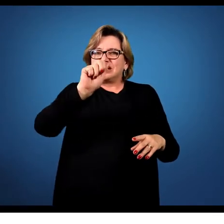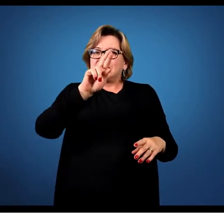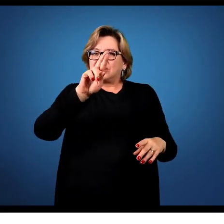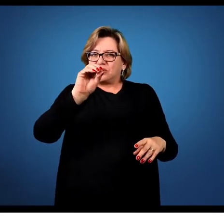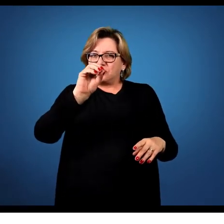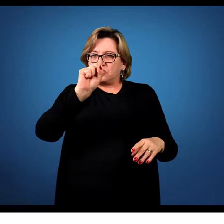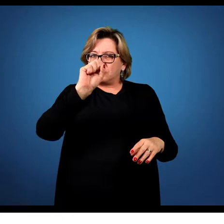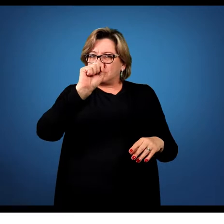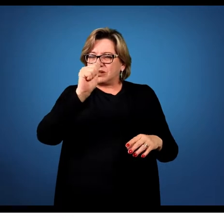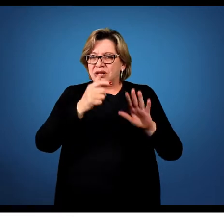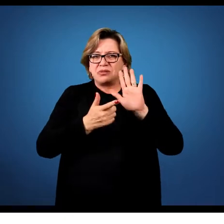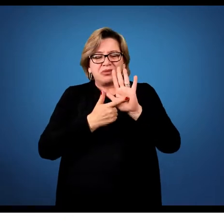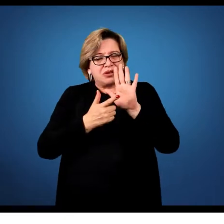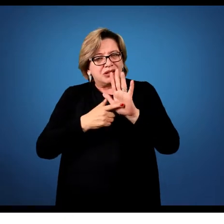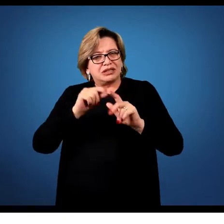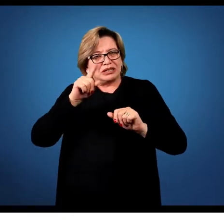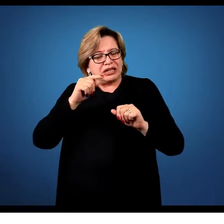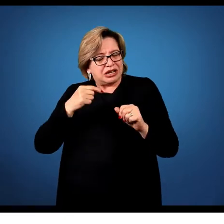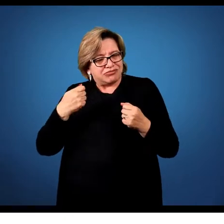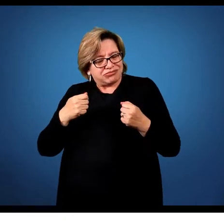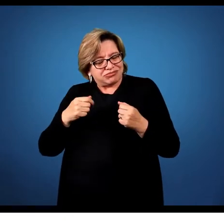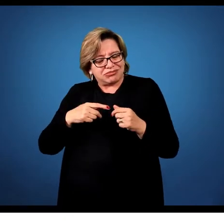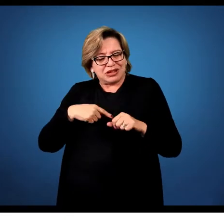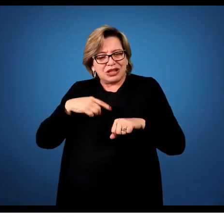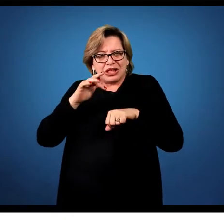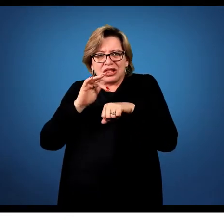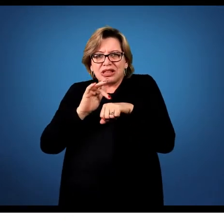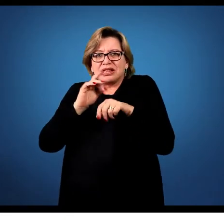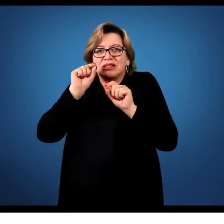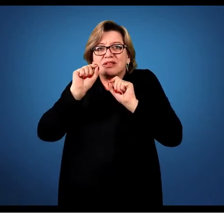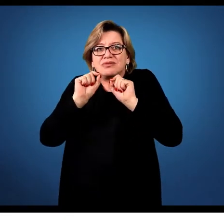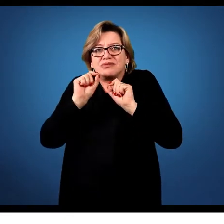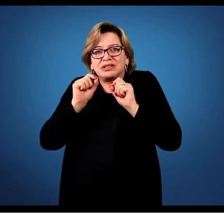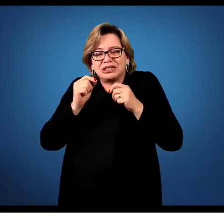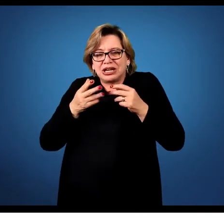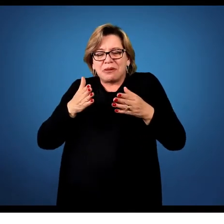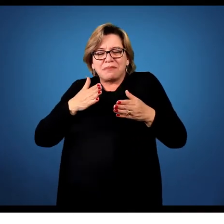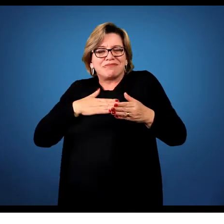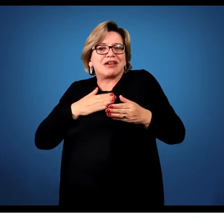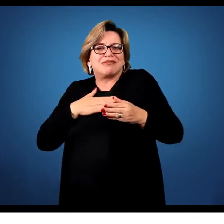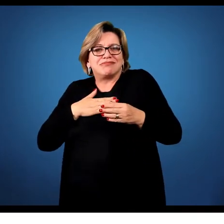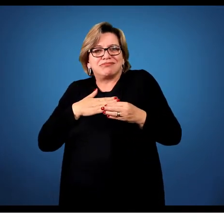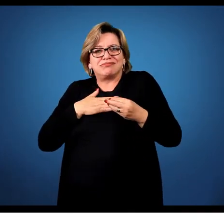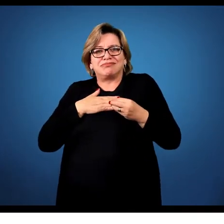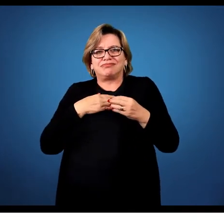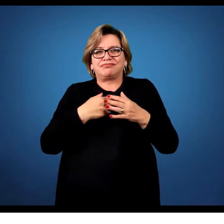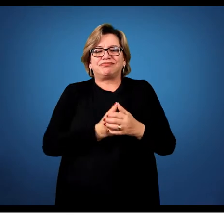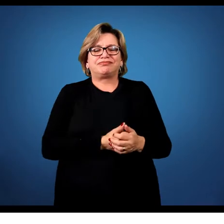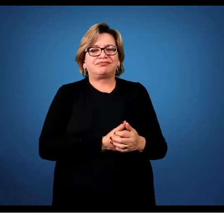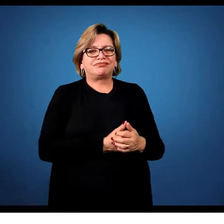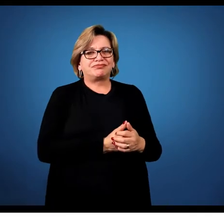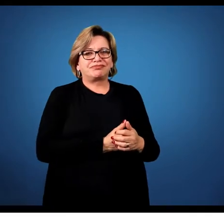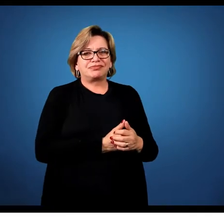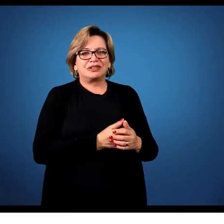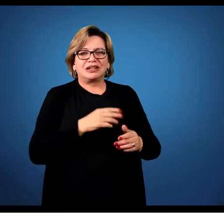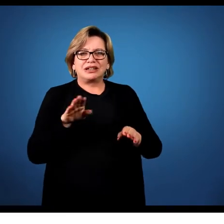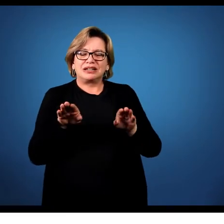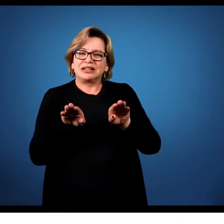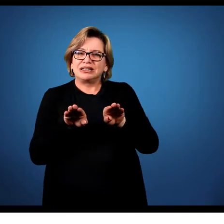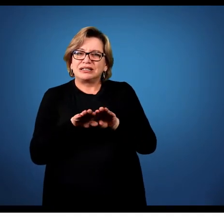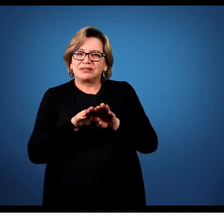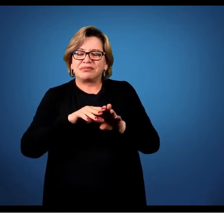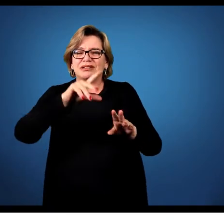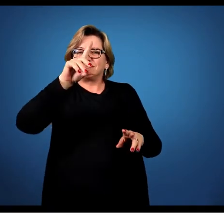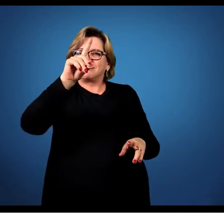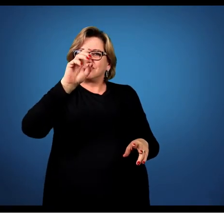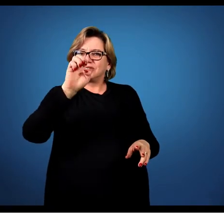caminho do ser sensível às coisas que nos pertencem. Sim. O próprio Dewey, que